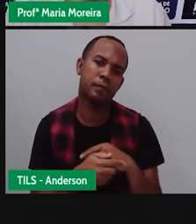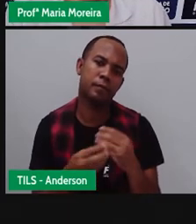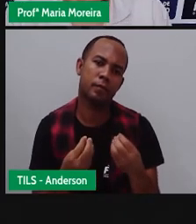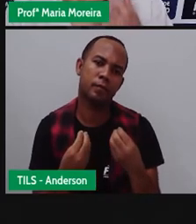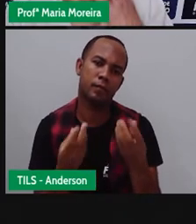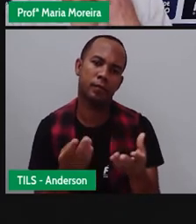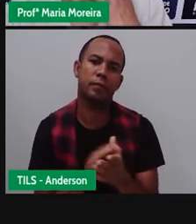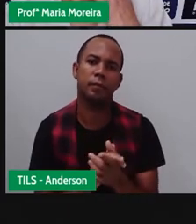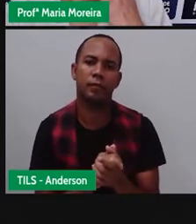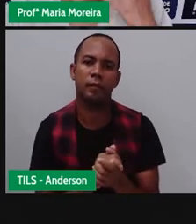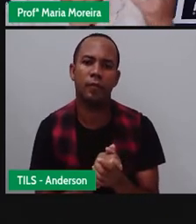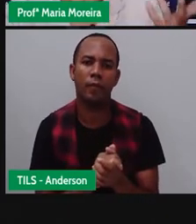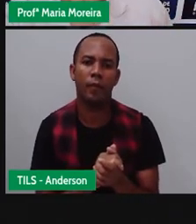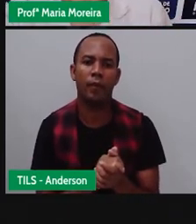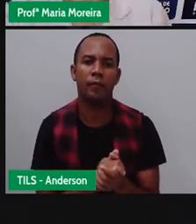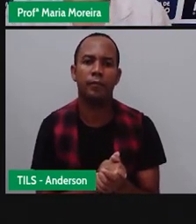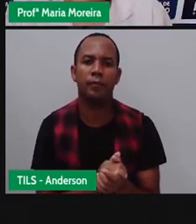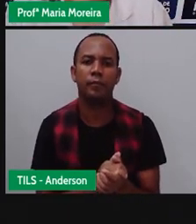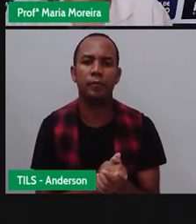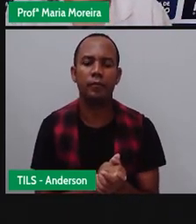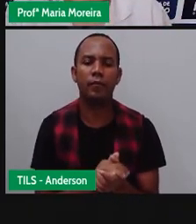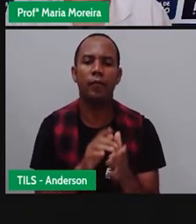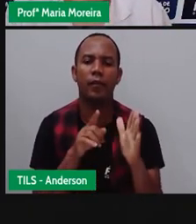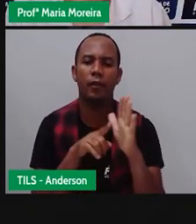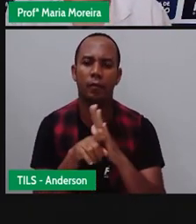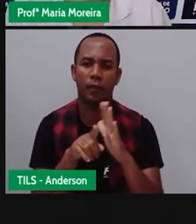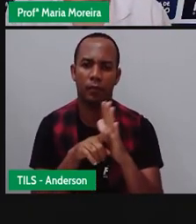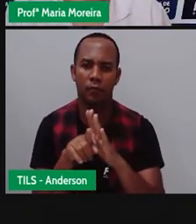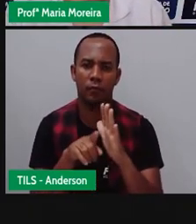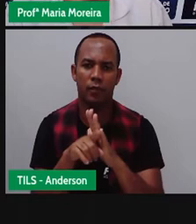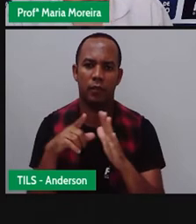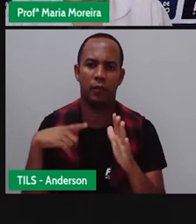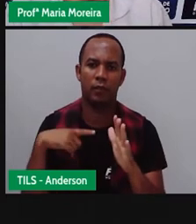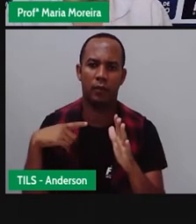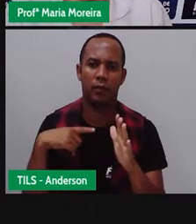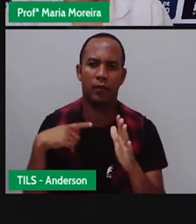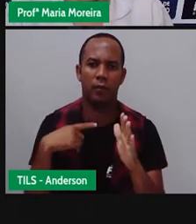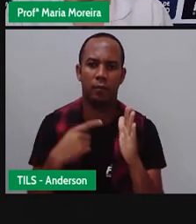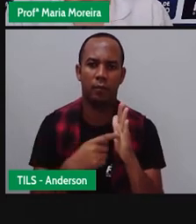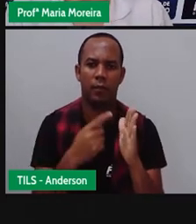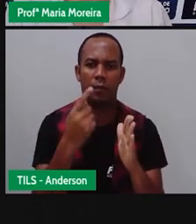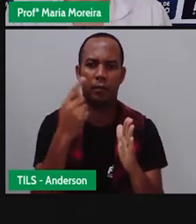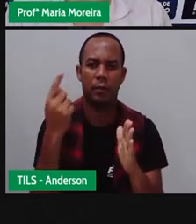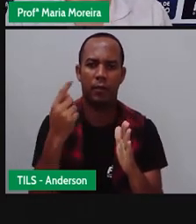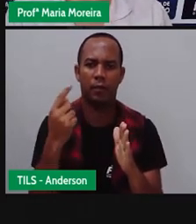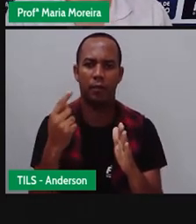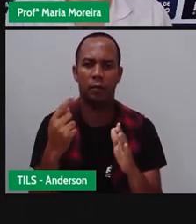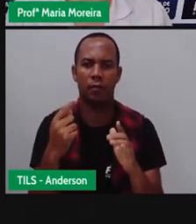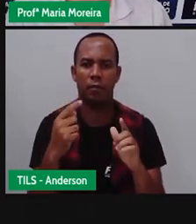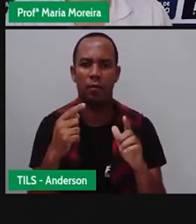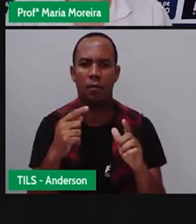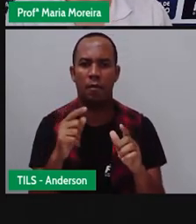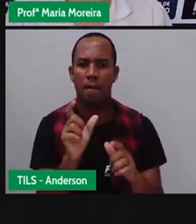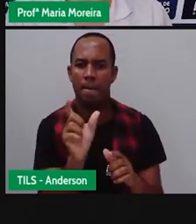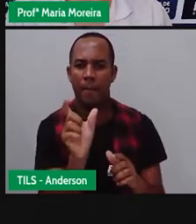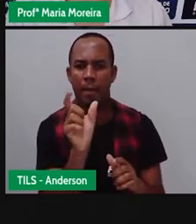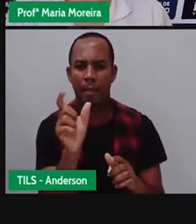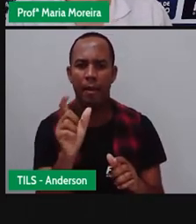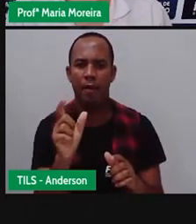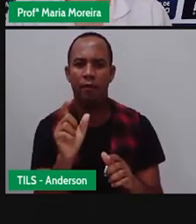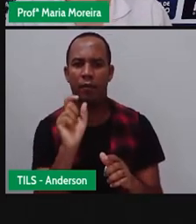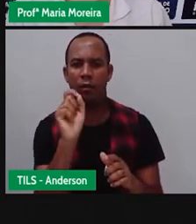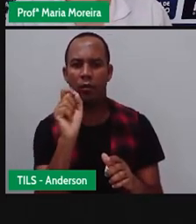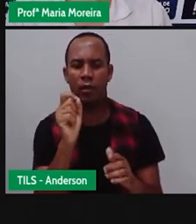Ana. Bom, e aí eu tenho aqui algumas perguntas para vocês. Primeiro, por que as palavras sublinhadas no texto